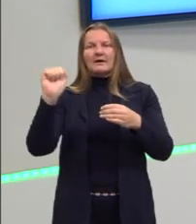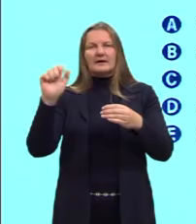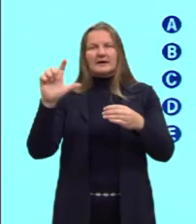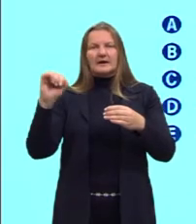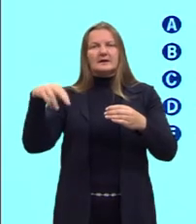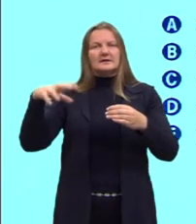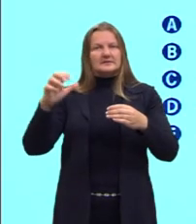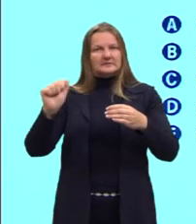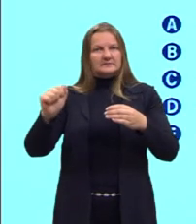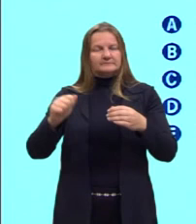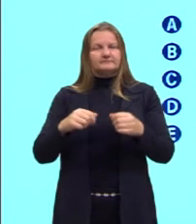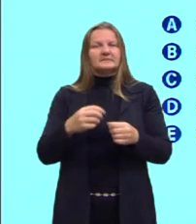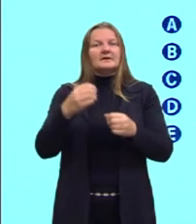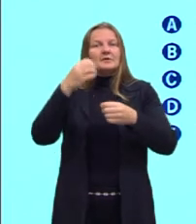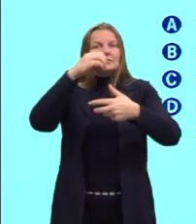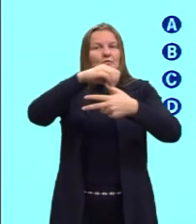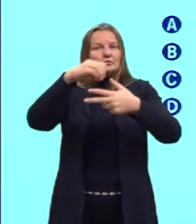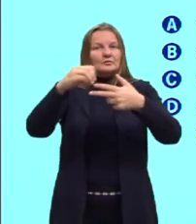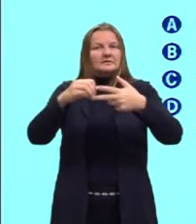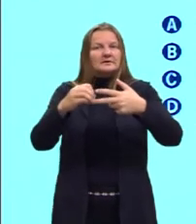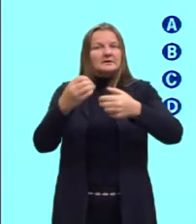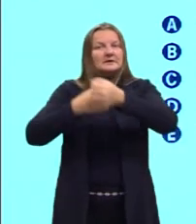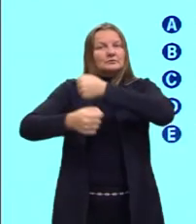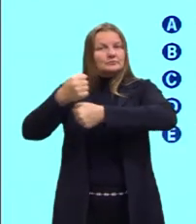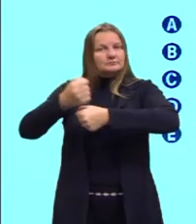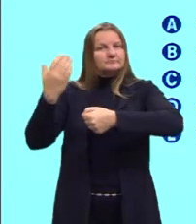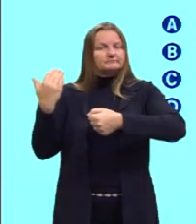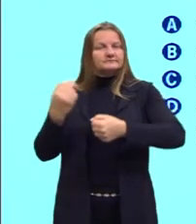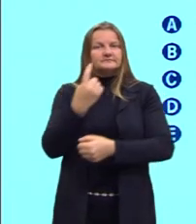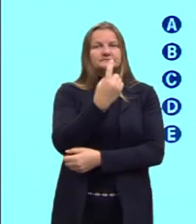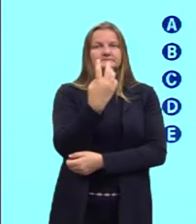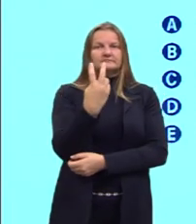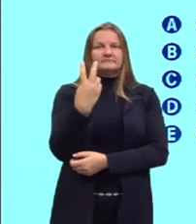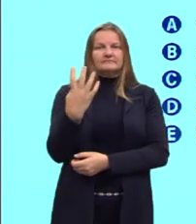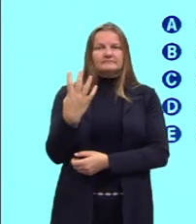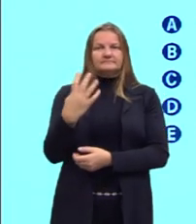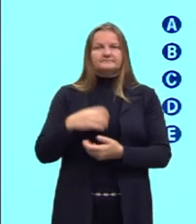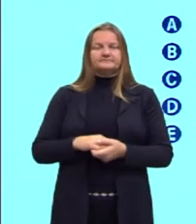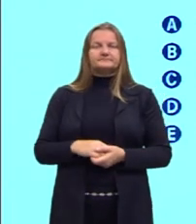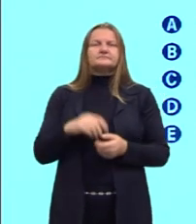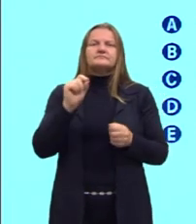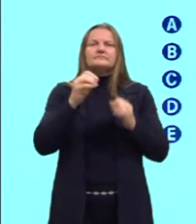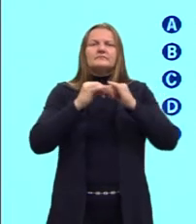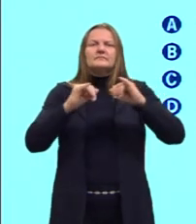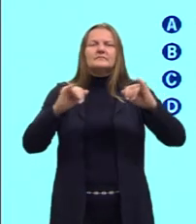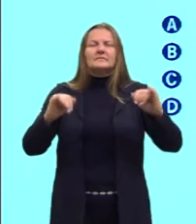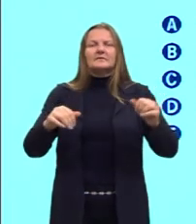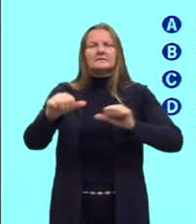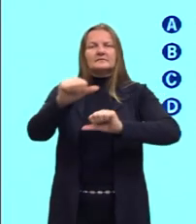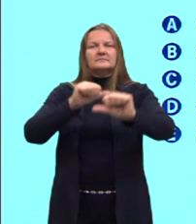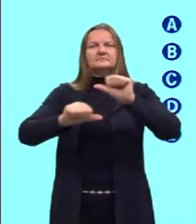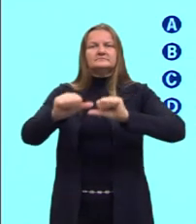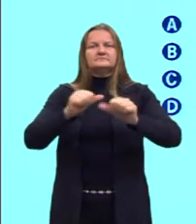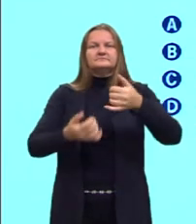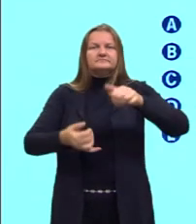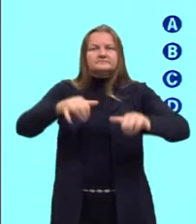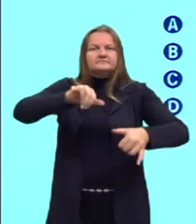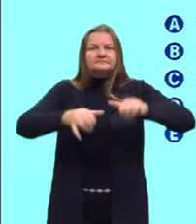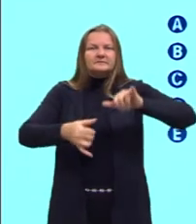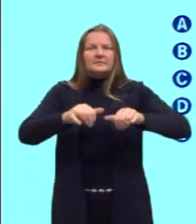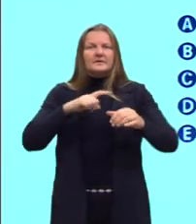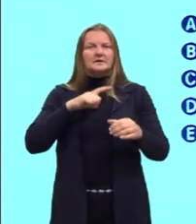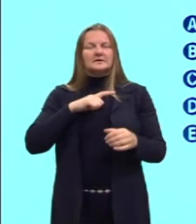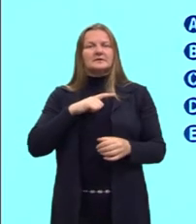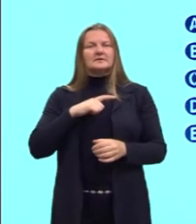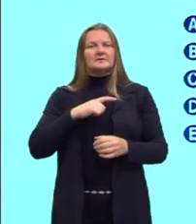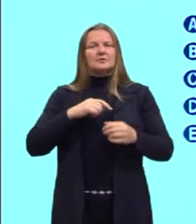No Enem do ano passado, trouxe a questão 124, que diz o seguinte. Uma transformação química que acontece durante